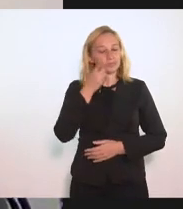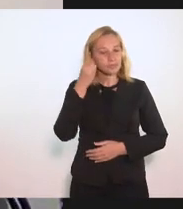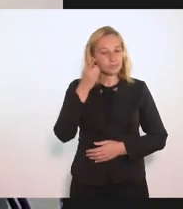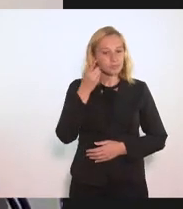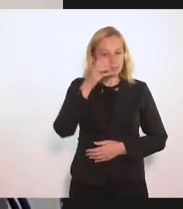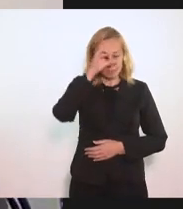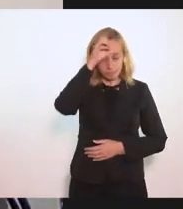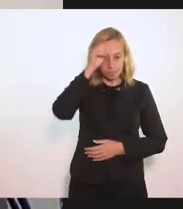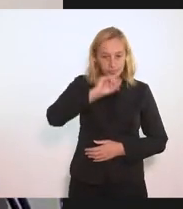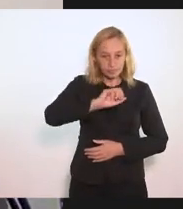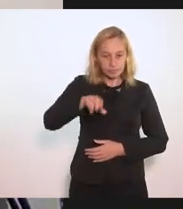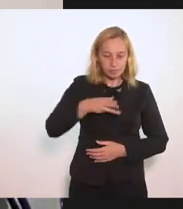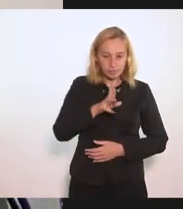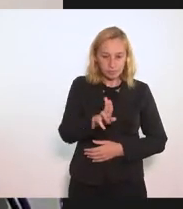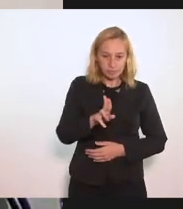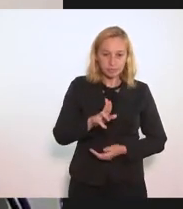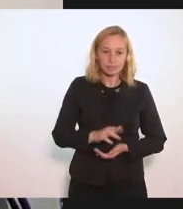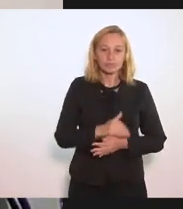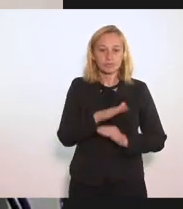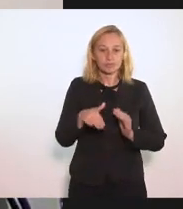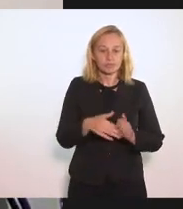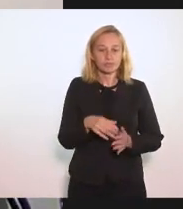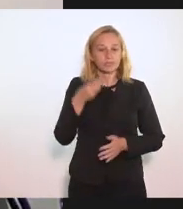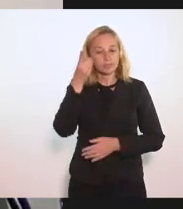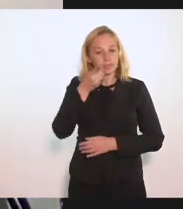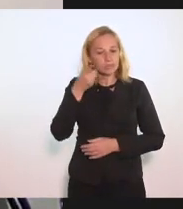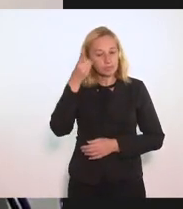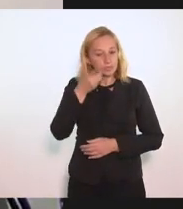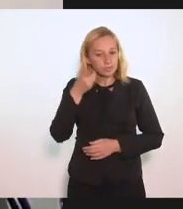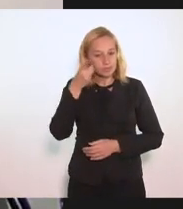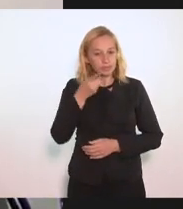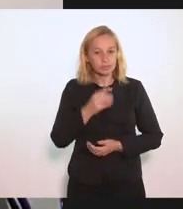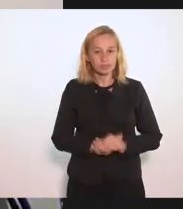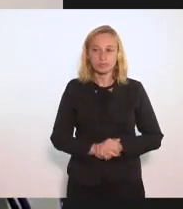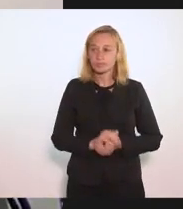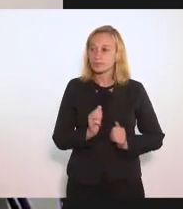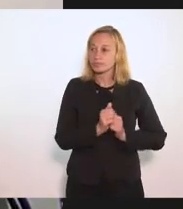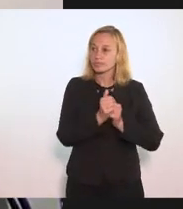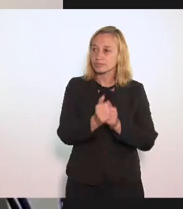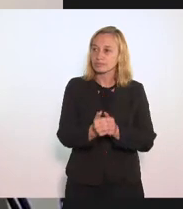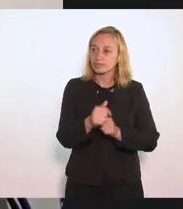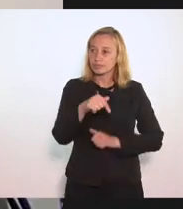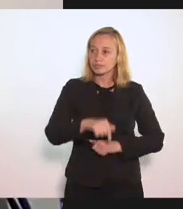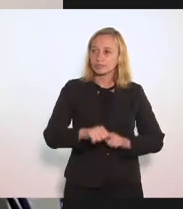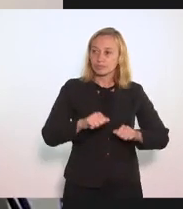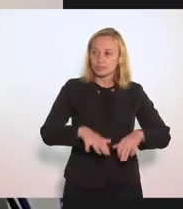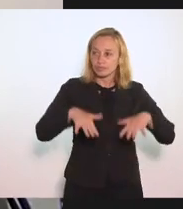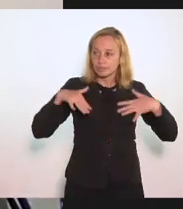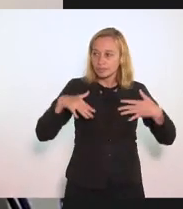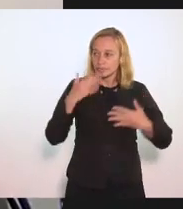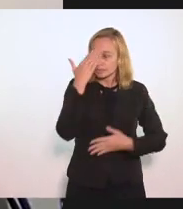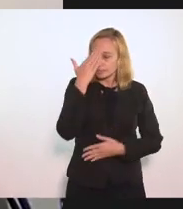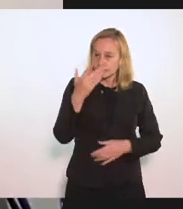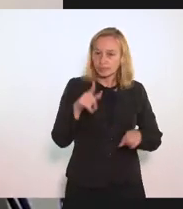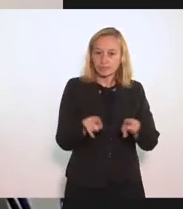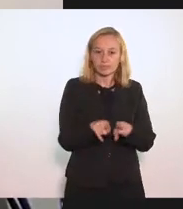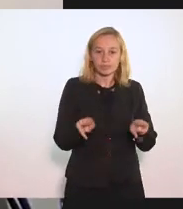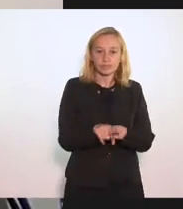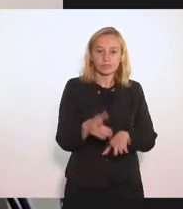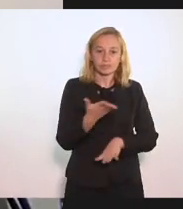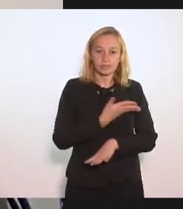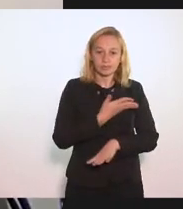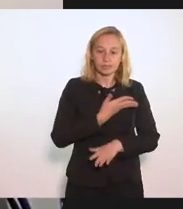Senhores deputados E deputadas Que ainda nos acompanham Aqui no plenário Agradecer também Aos